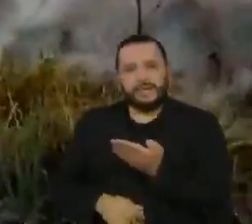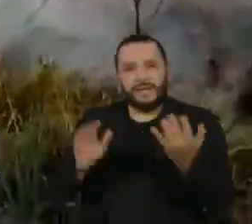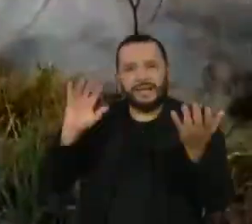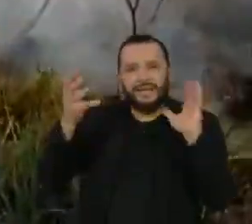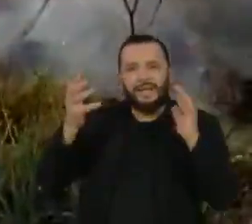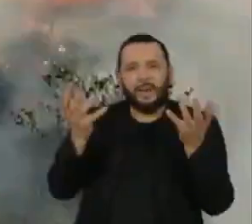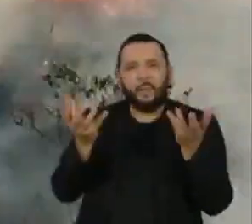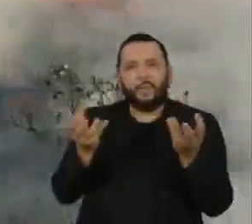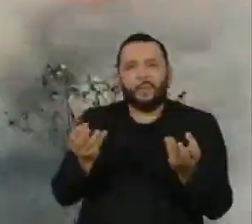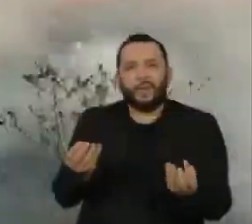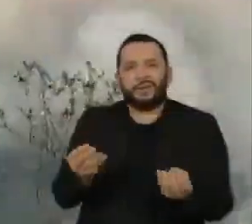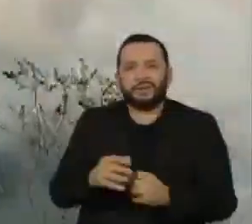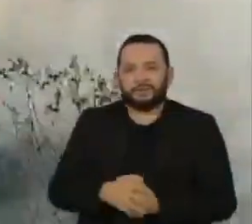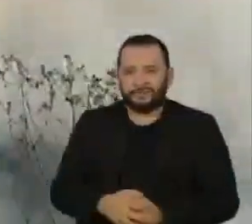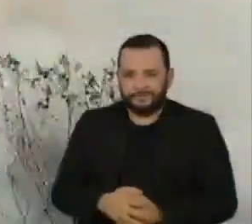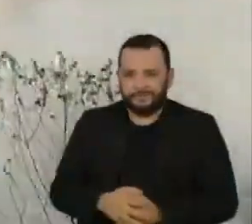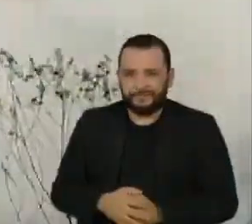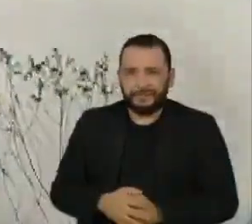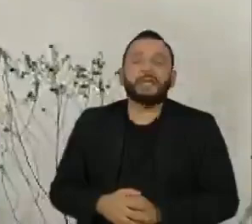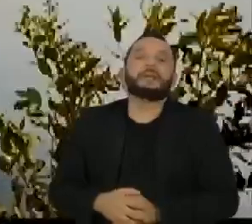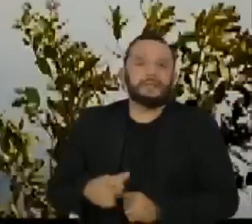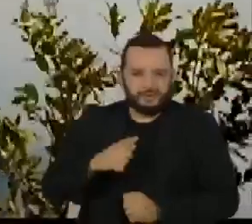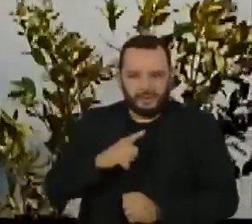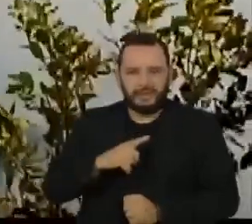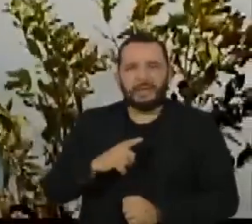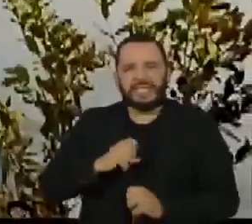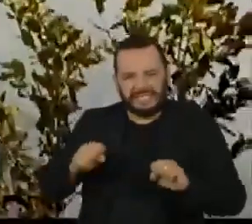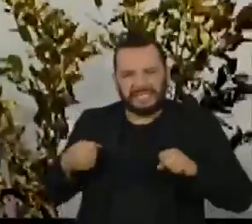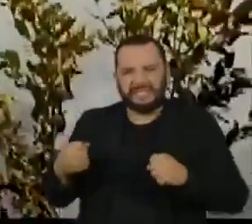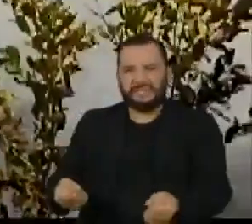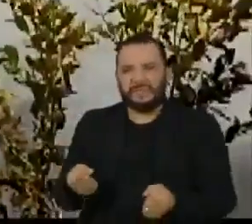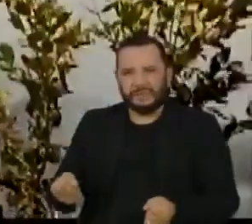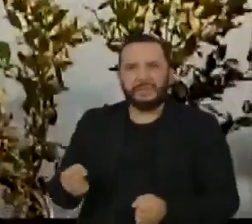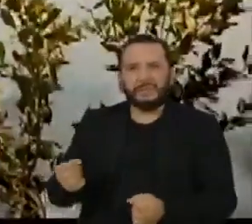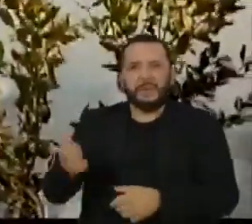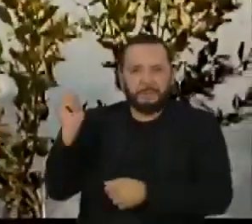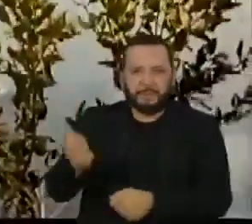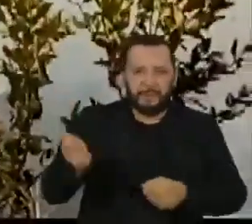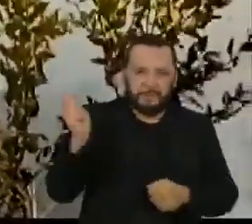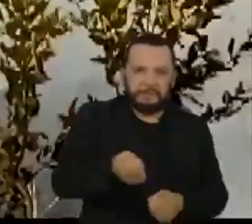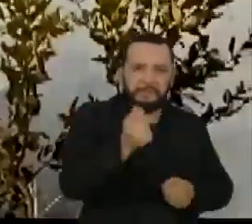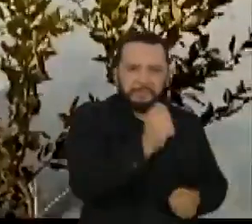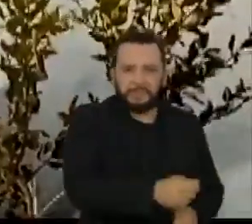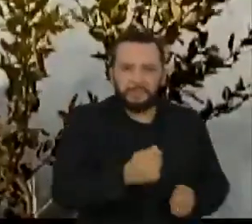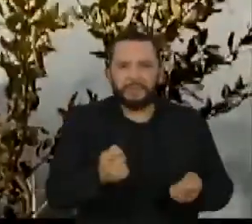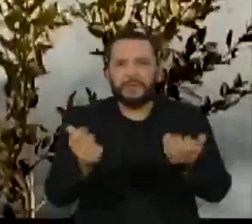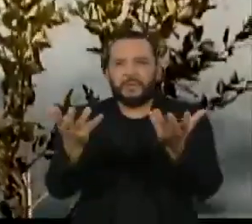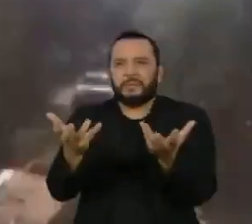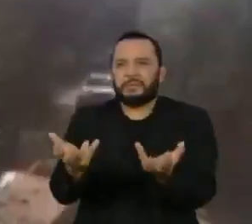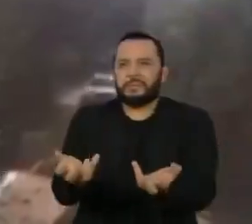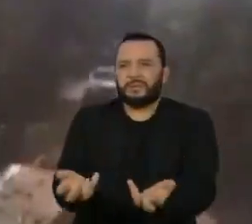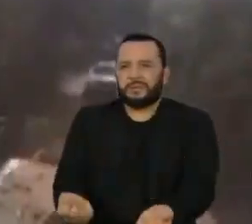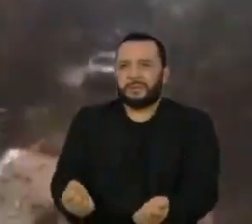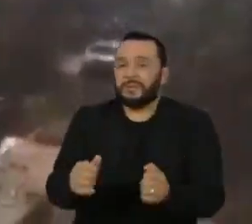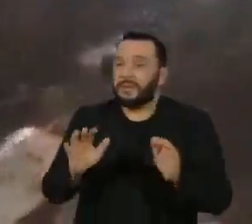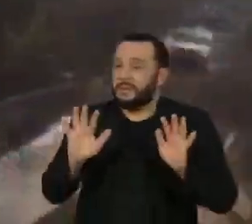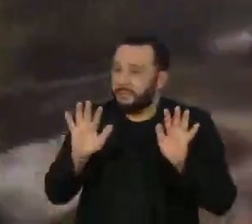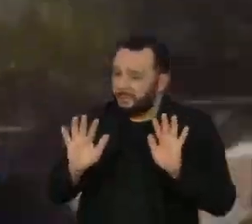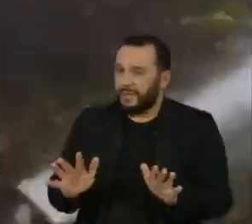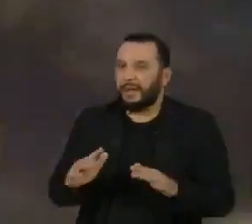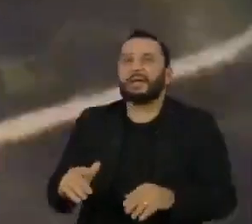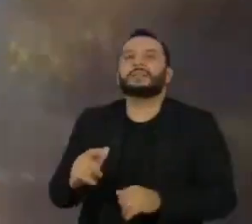O esforço dos brigadistas e dos voluntários diante das chamas é impressionante. Mas ainda assim, os